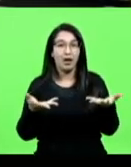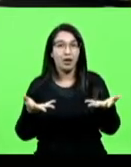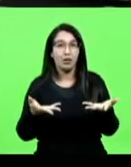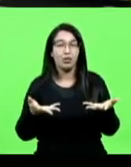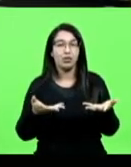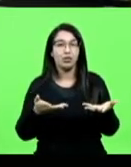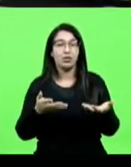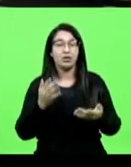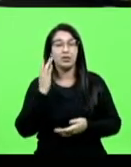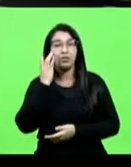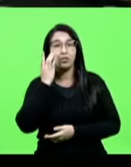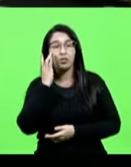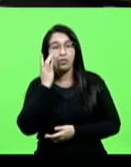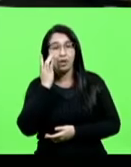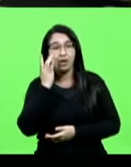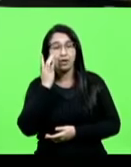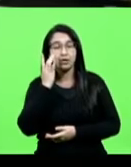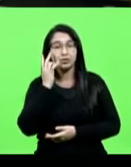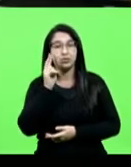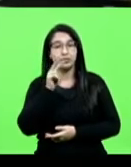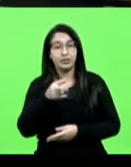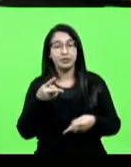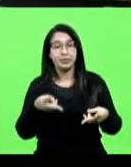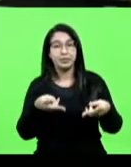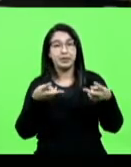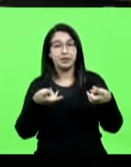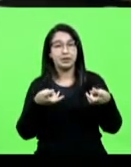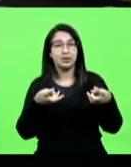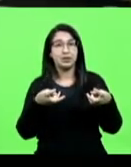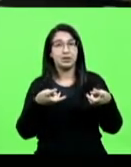Aparentemente, eu vejo como uma